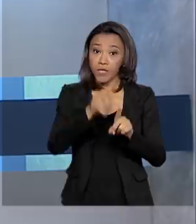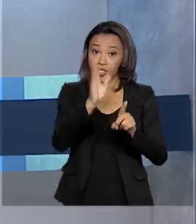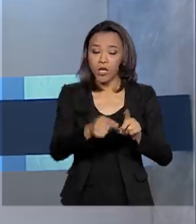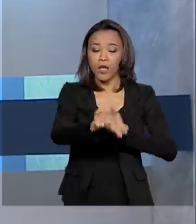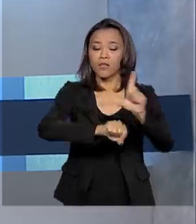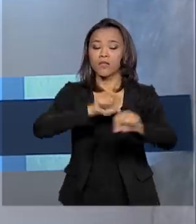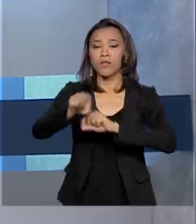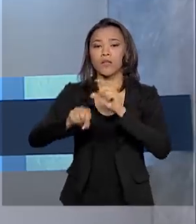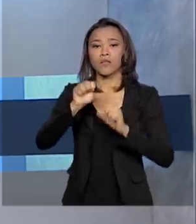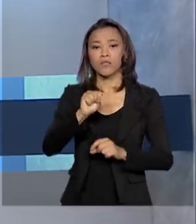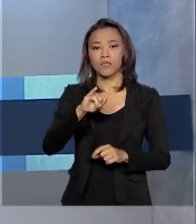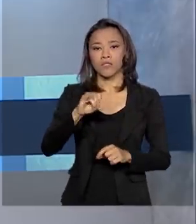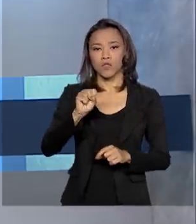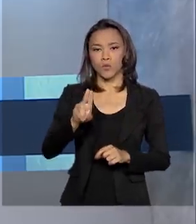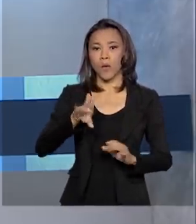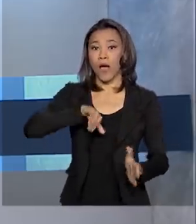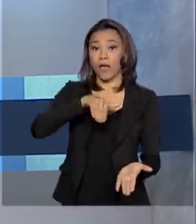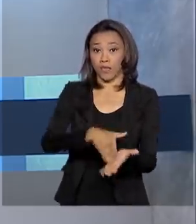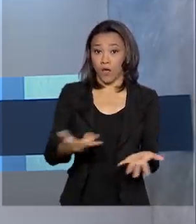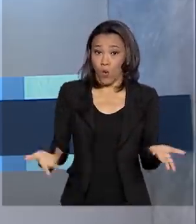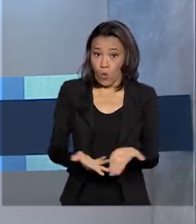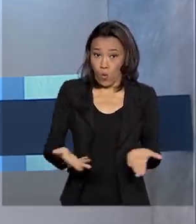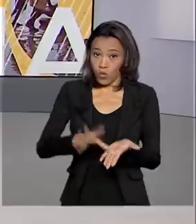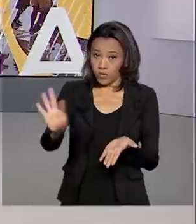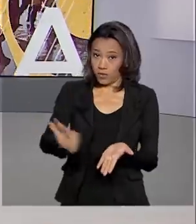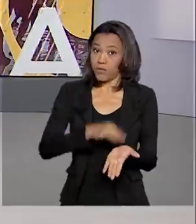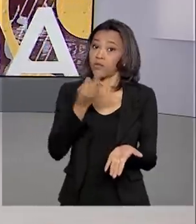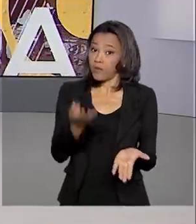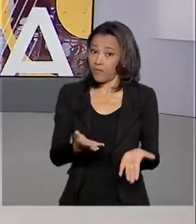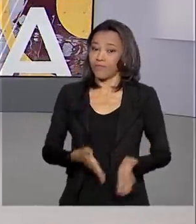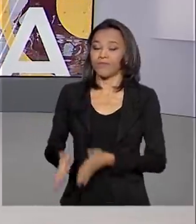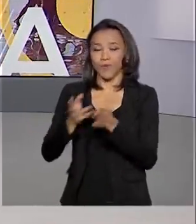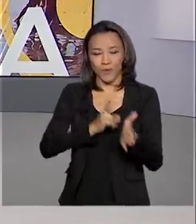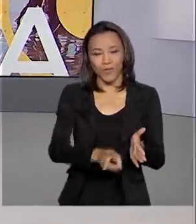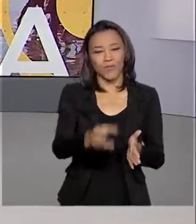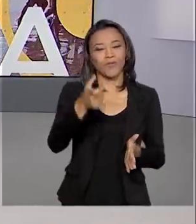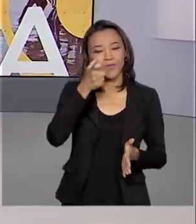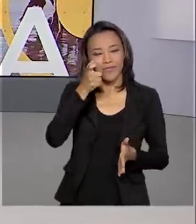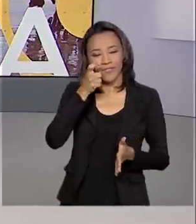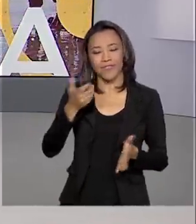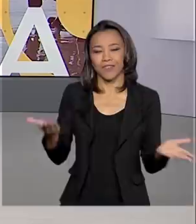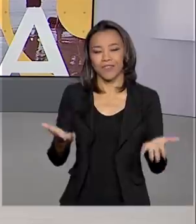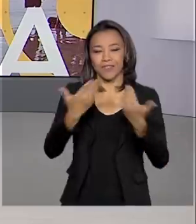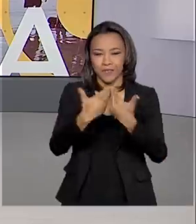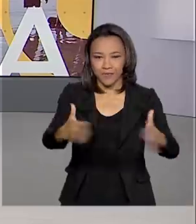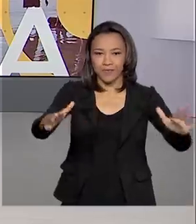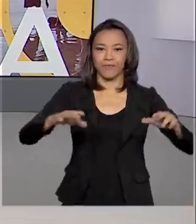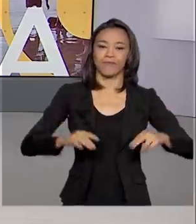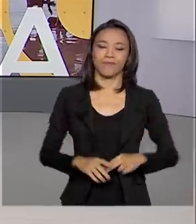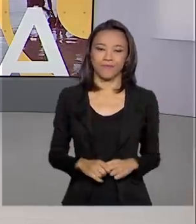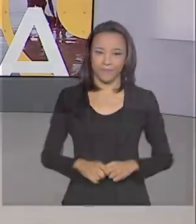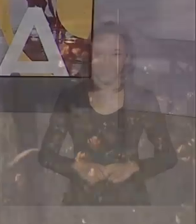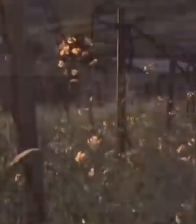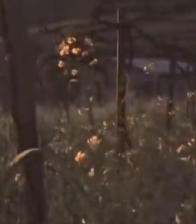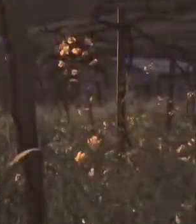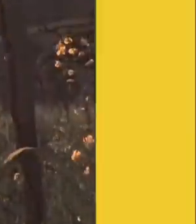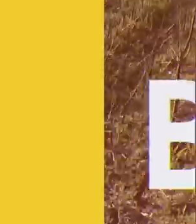no Sisu, tem até hoje para fazer a matrícula. Fique com a gente, o Brasil em dia já está no ar.